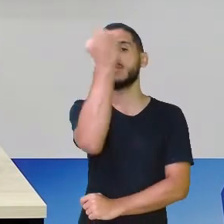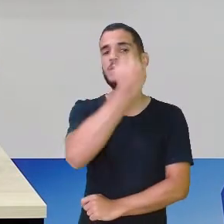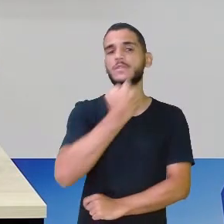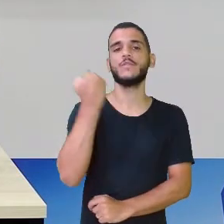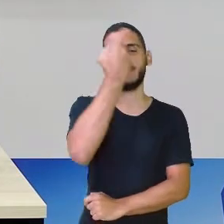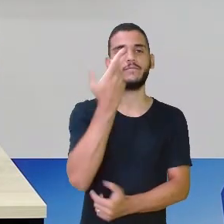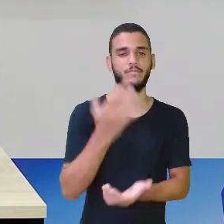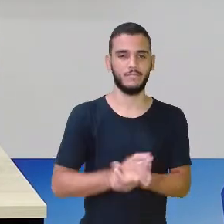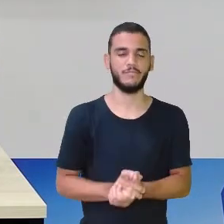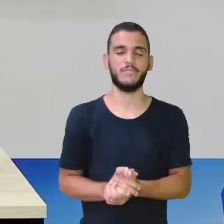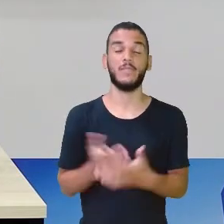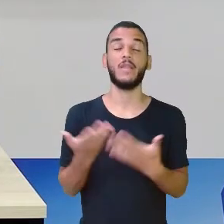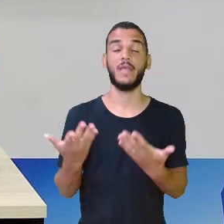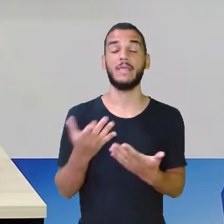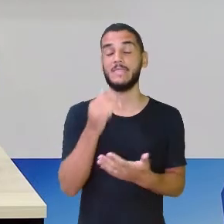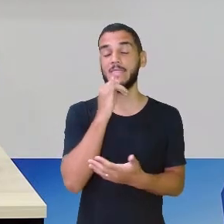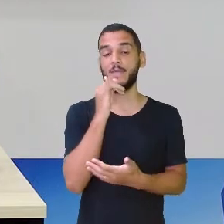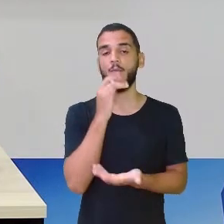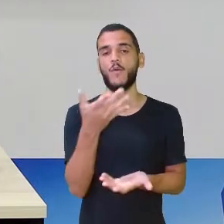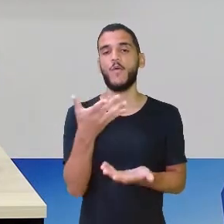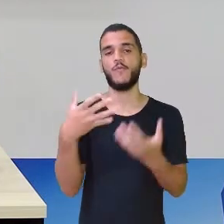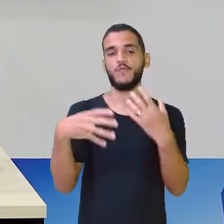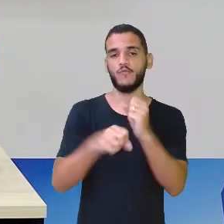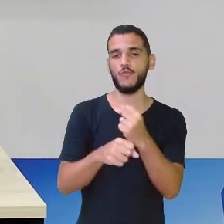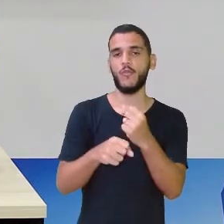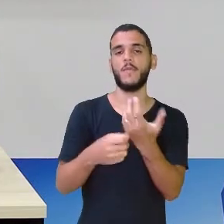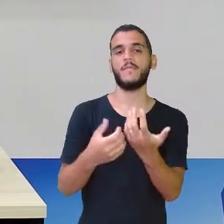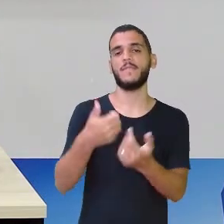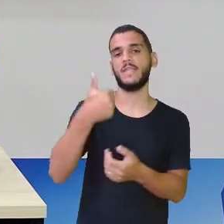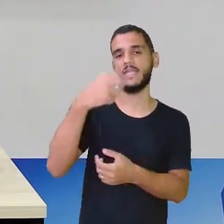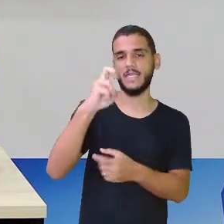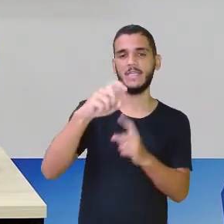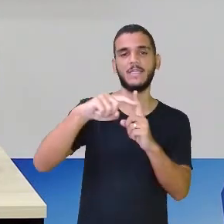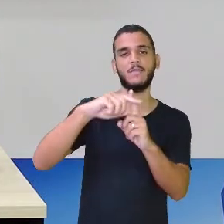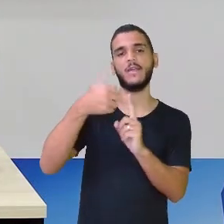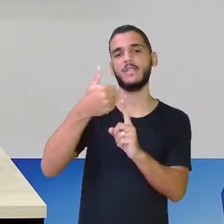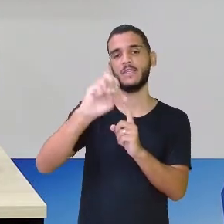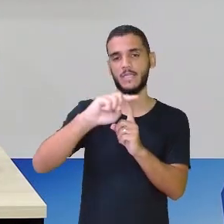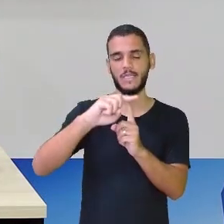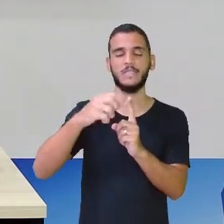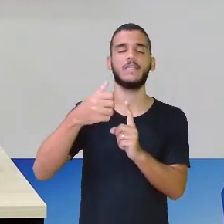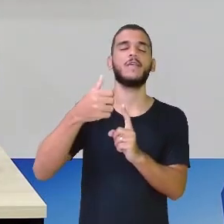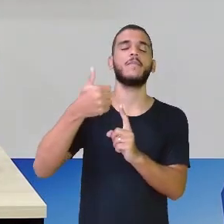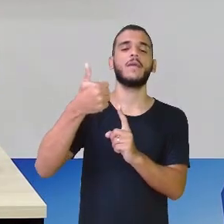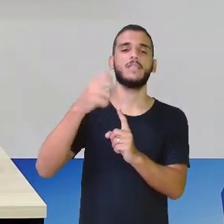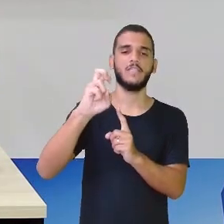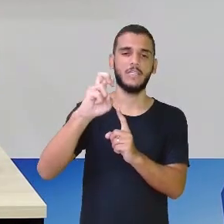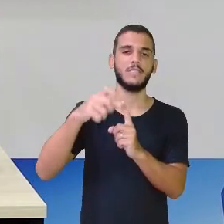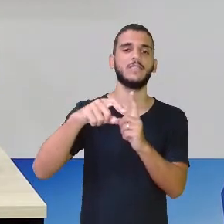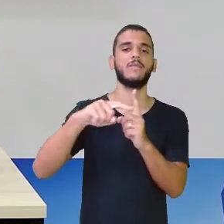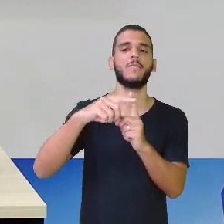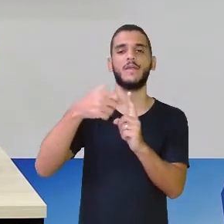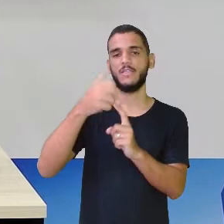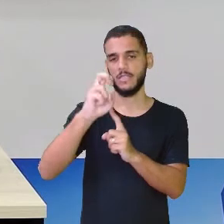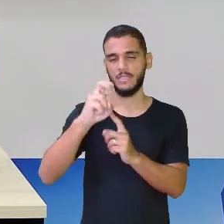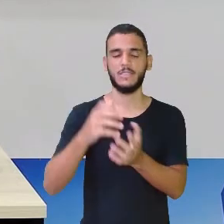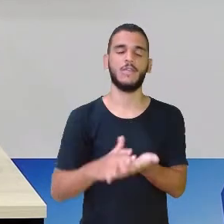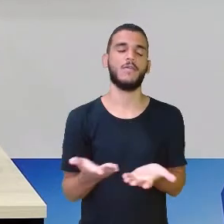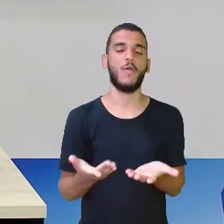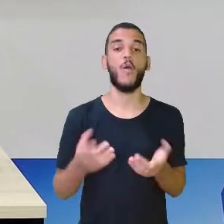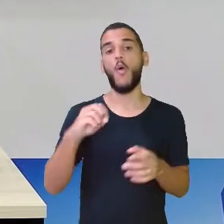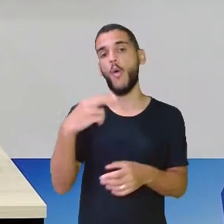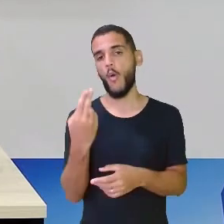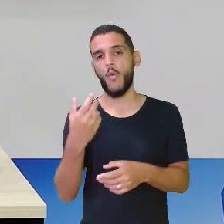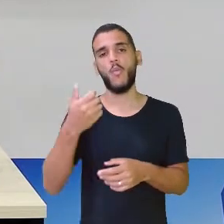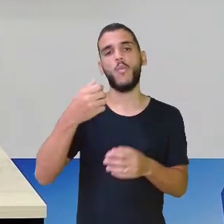15, mais 15, mais 15, mais 15. Inclusive, você pode fazer uma multiplicação, porque eu já ensinei. 4 vezes